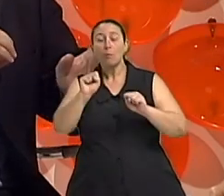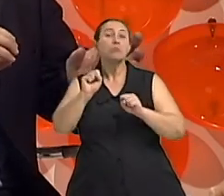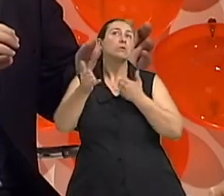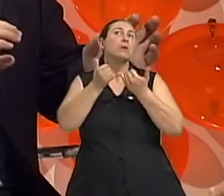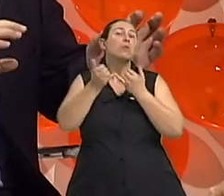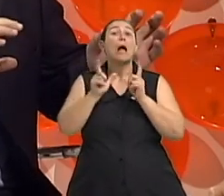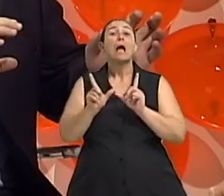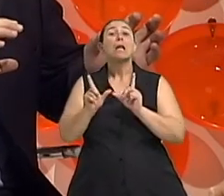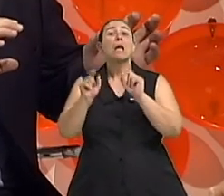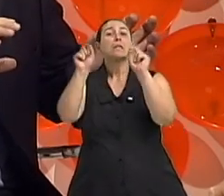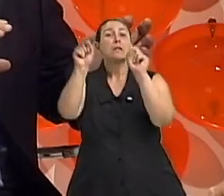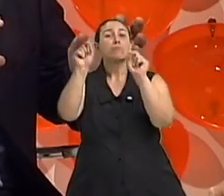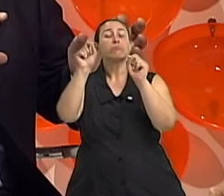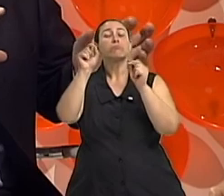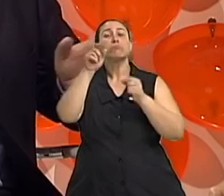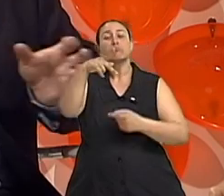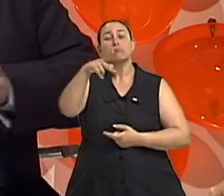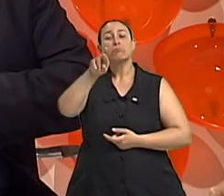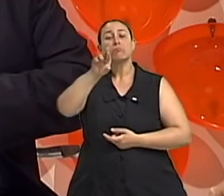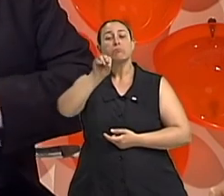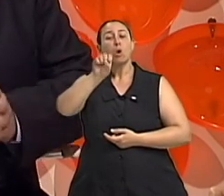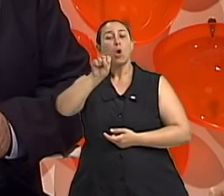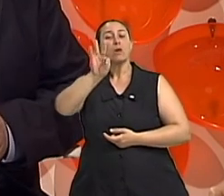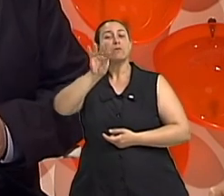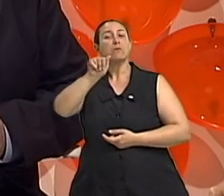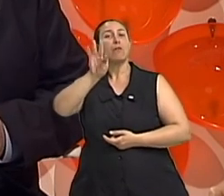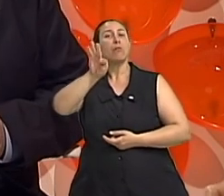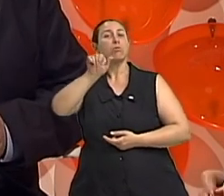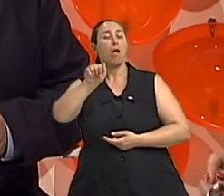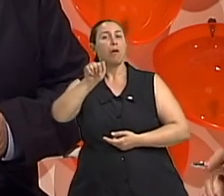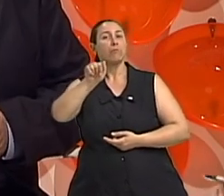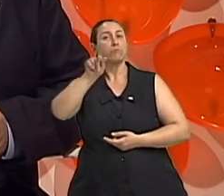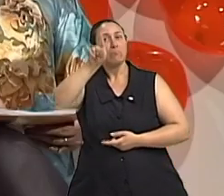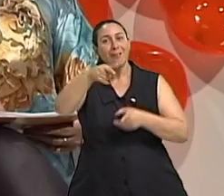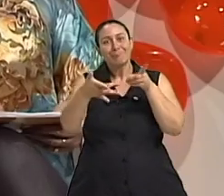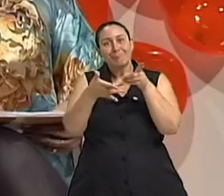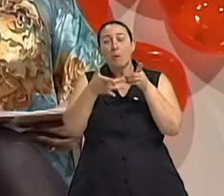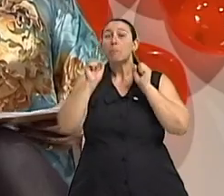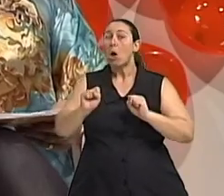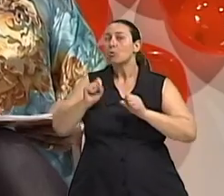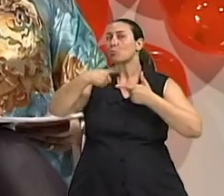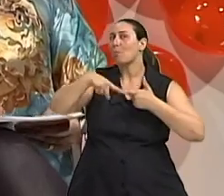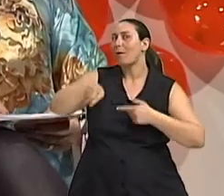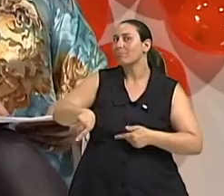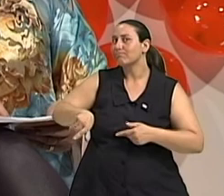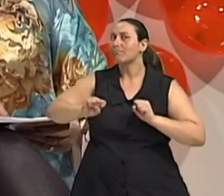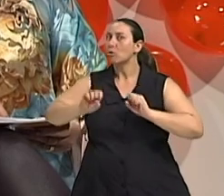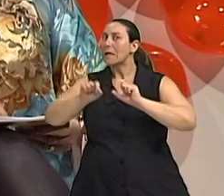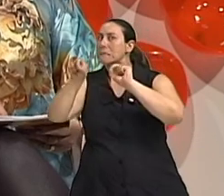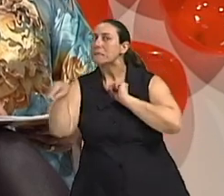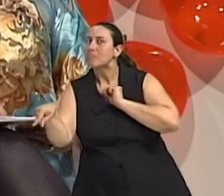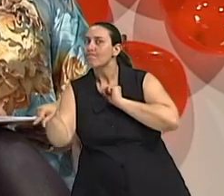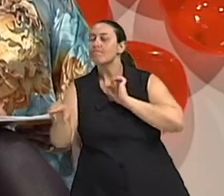próstata, por exemplo. E como consequência disso, ter incontinência urinária. Ah, é bem mais complexo. Já fica claro para